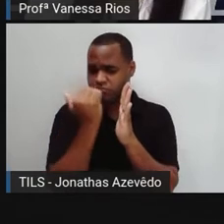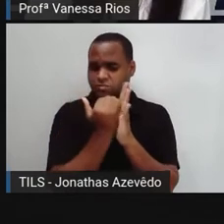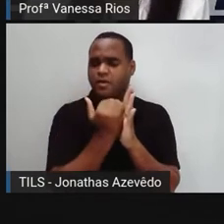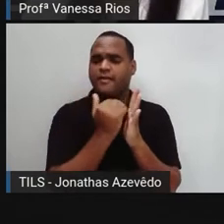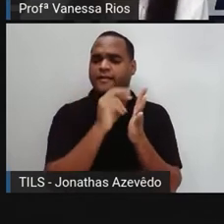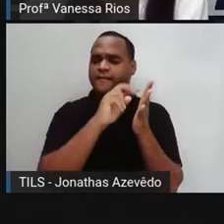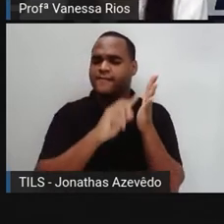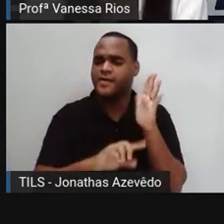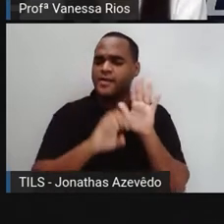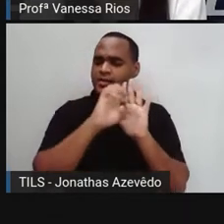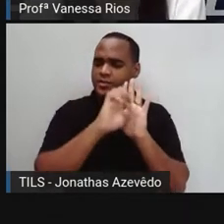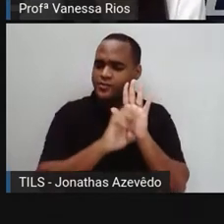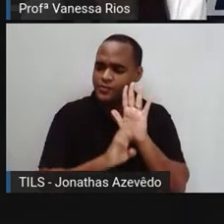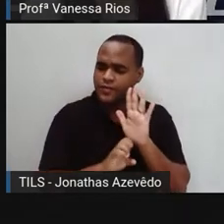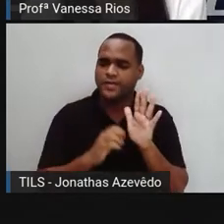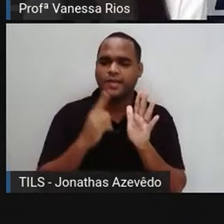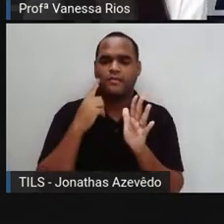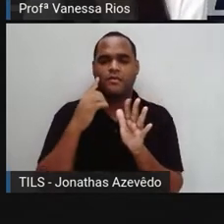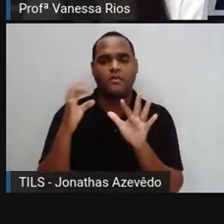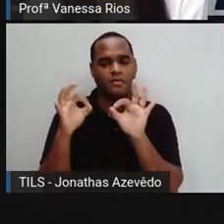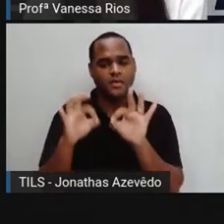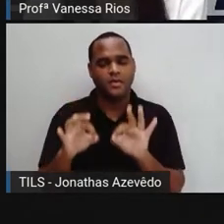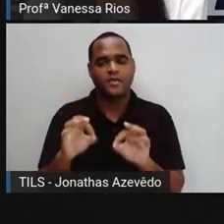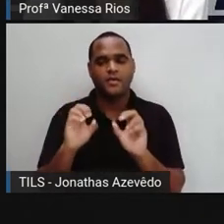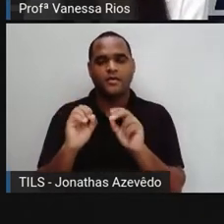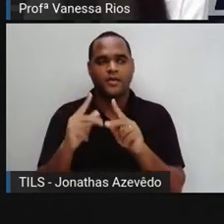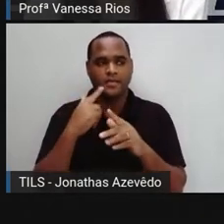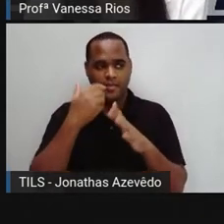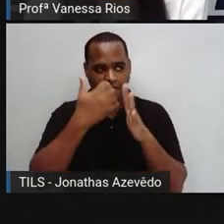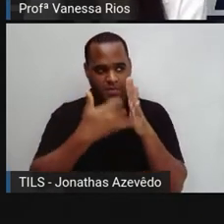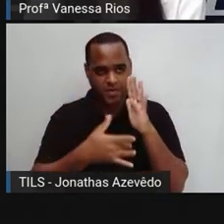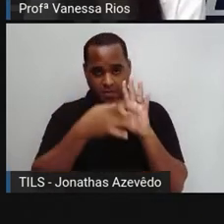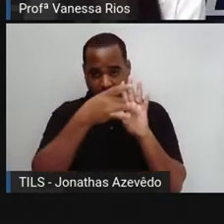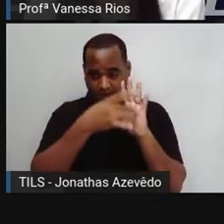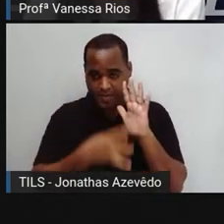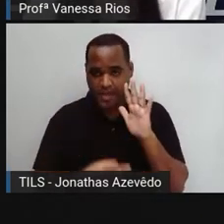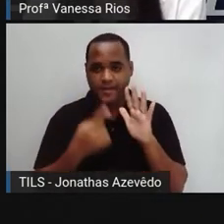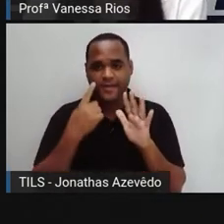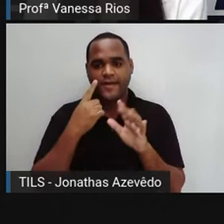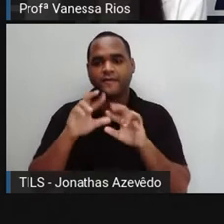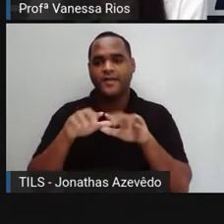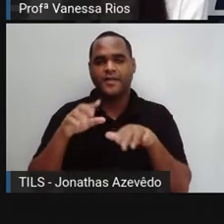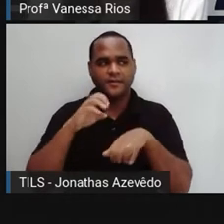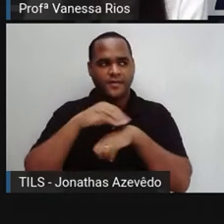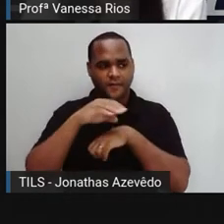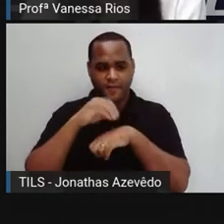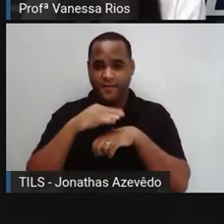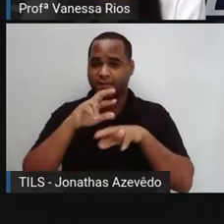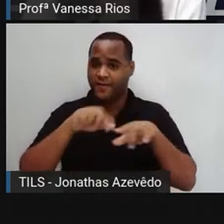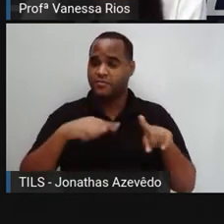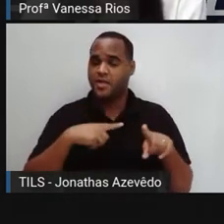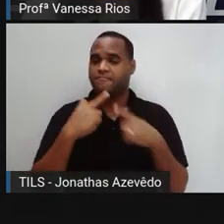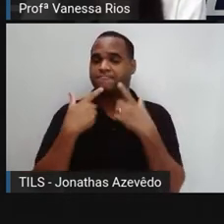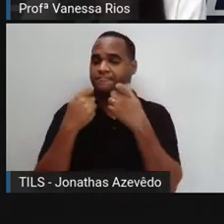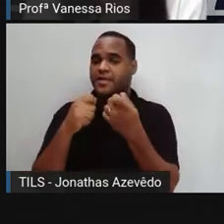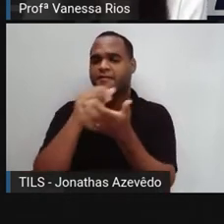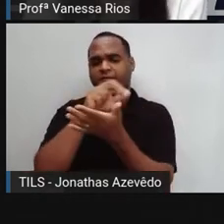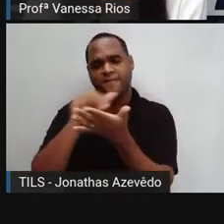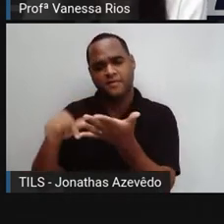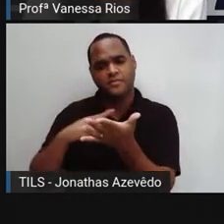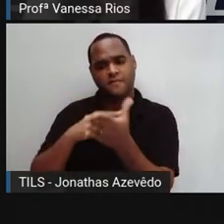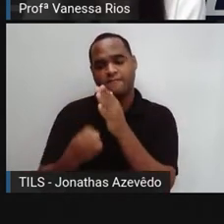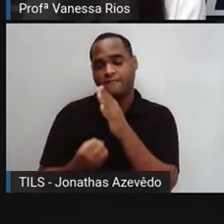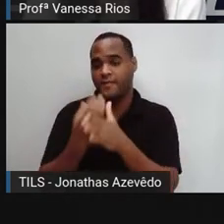todos os critérios que são ali descritos pela formação das várias línguas que existem,